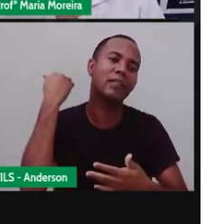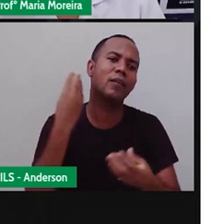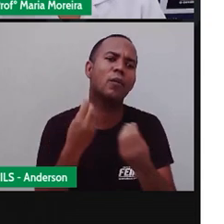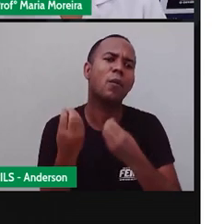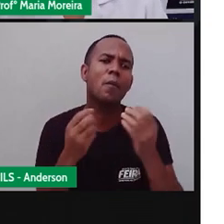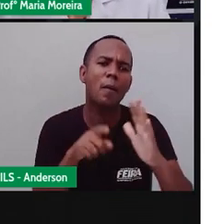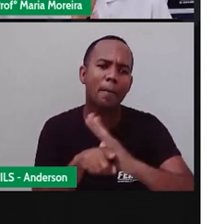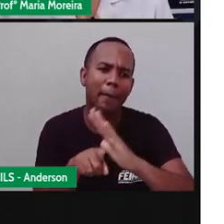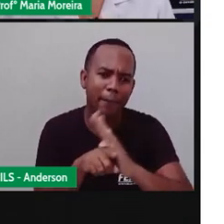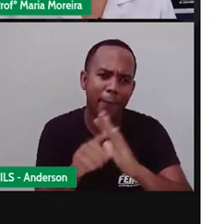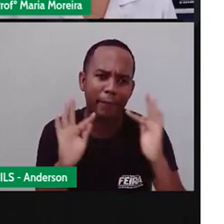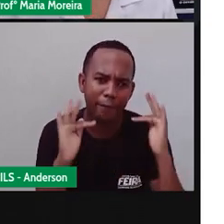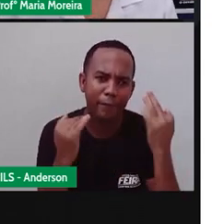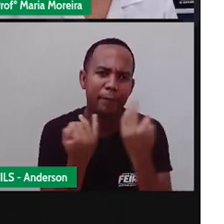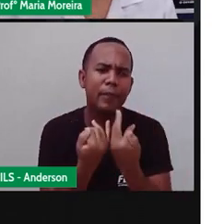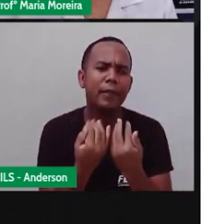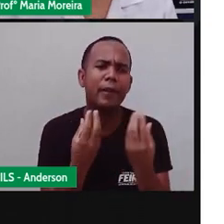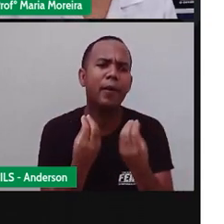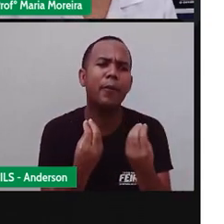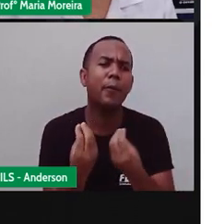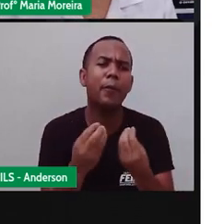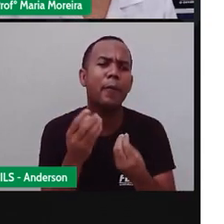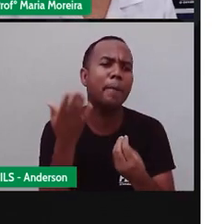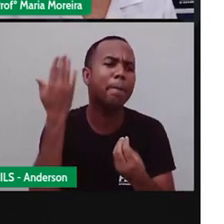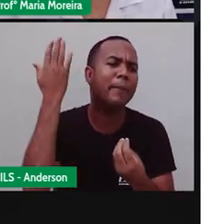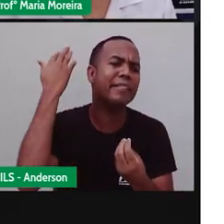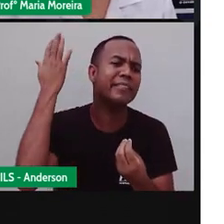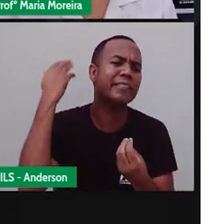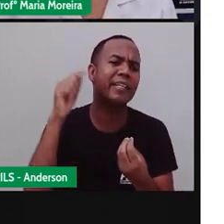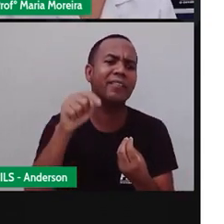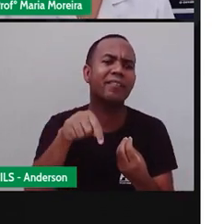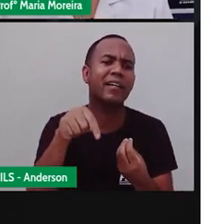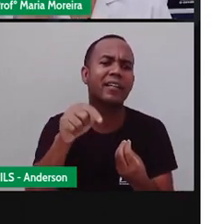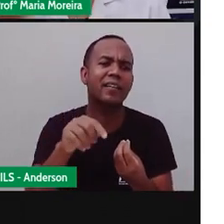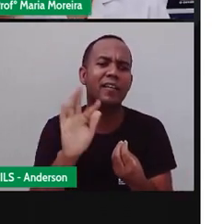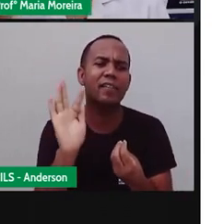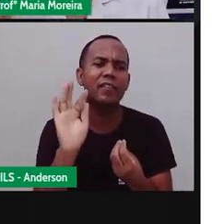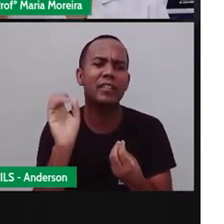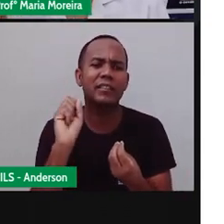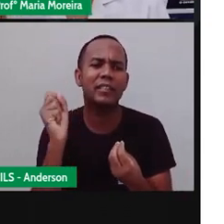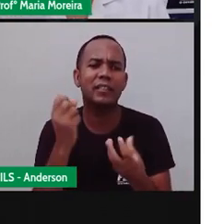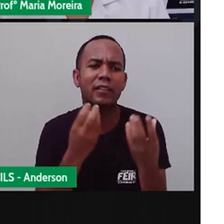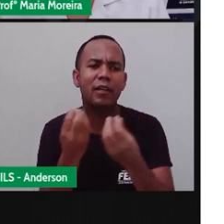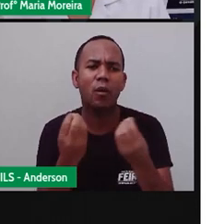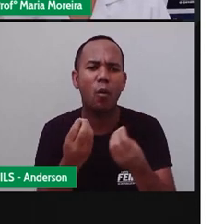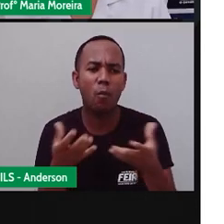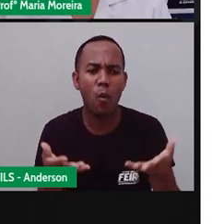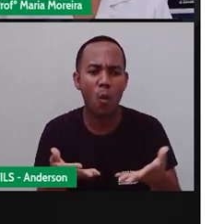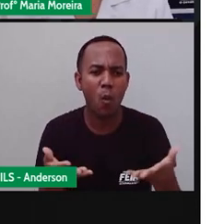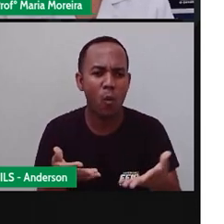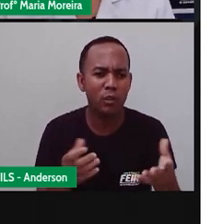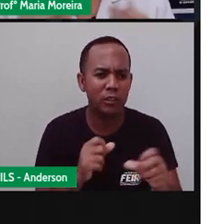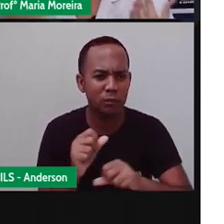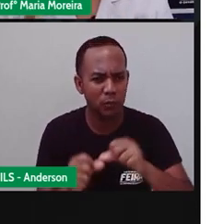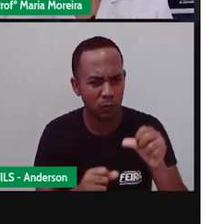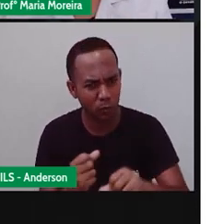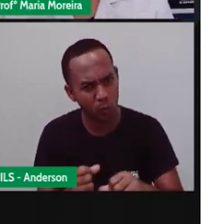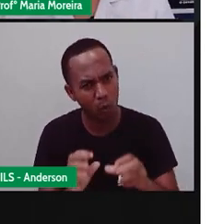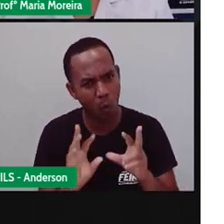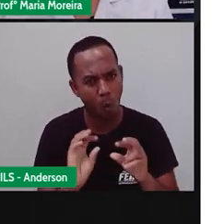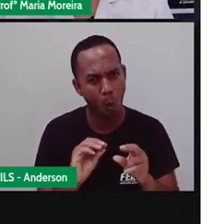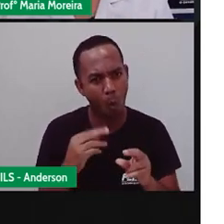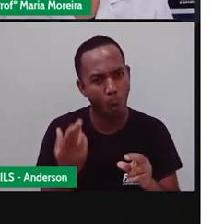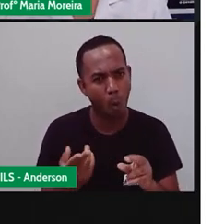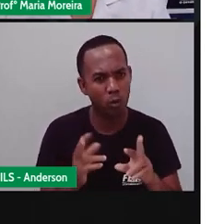ainda eram o quê? Crianças, né? E qual é a paisagem de hoje? Houve